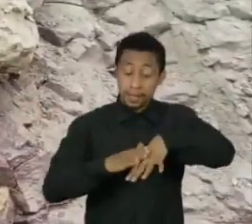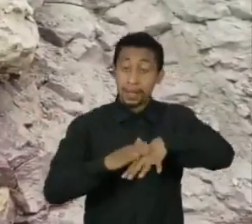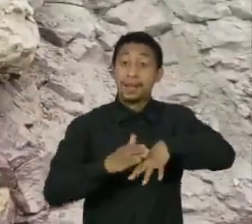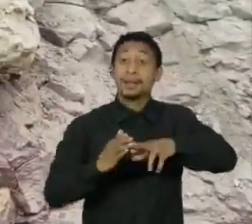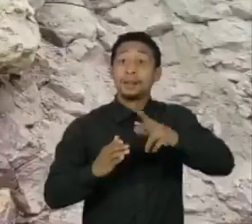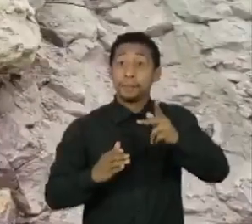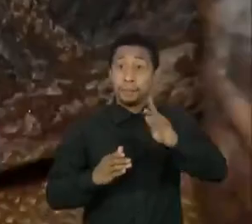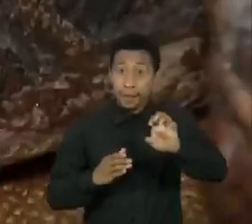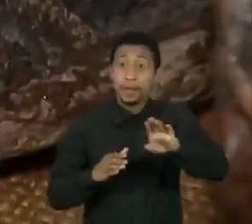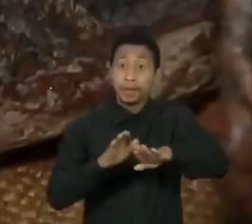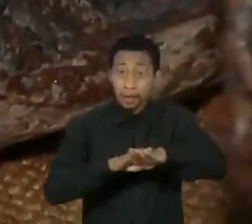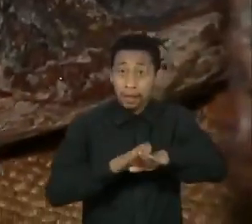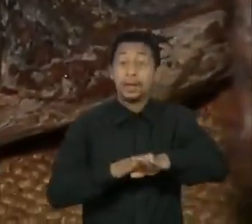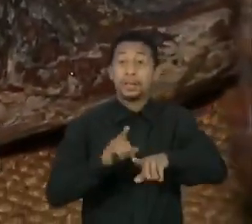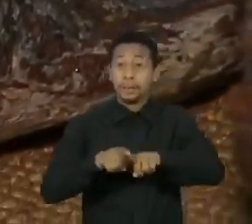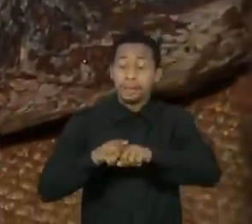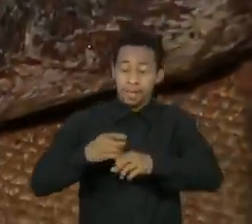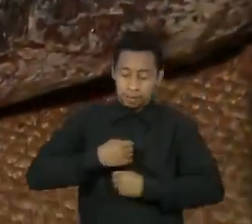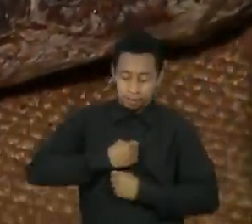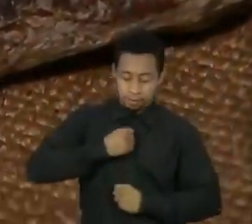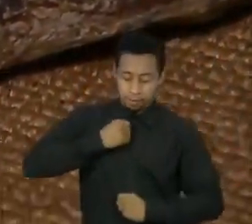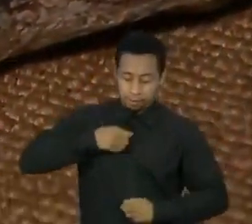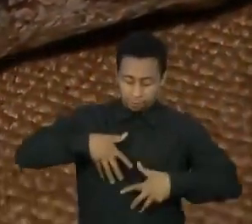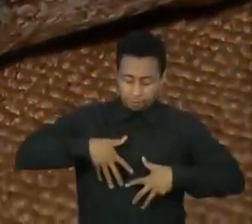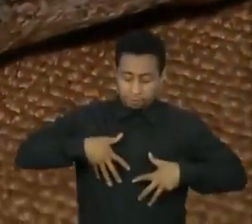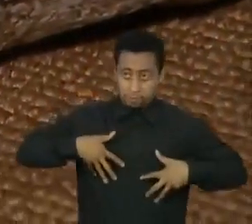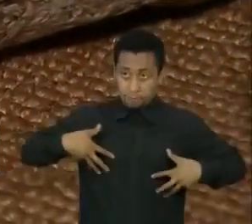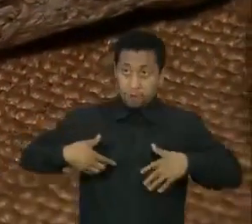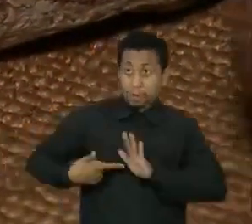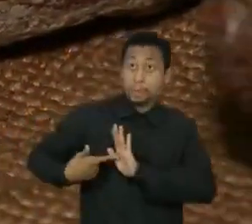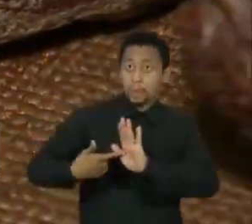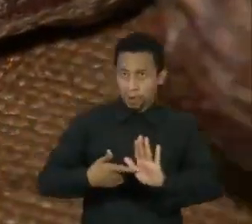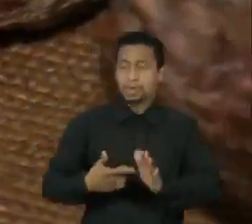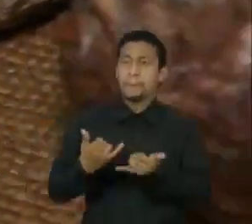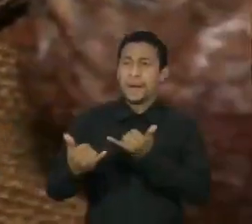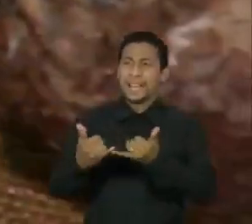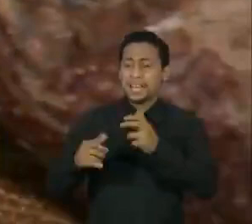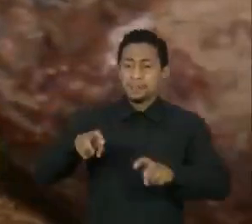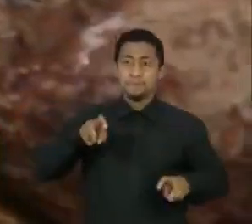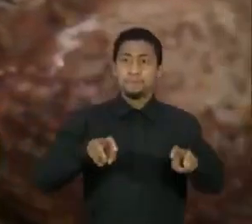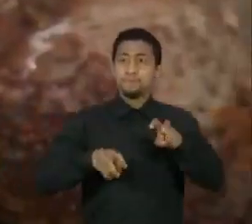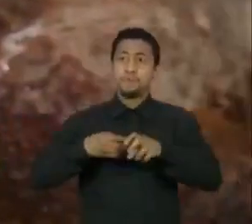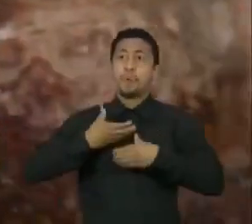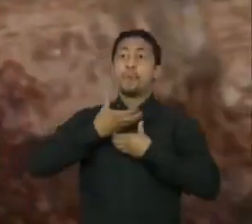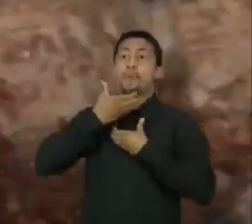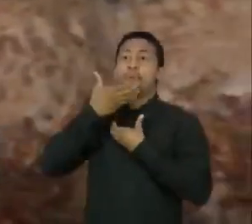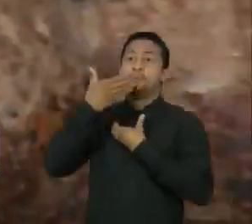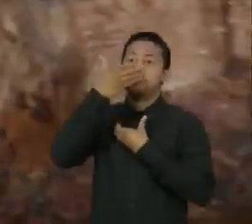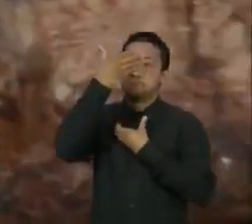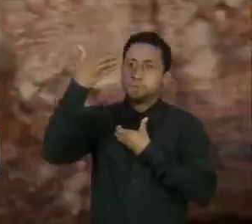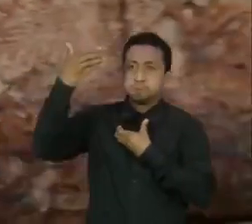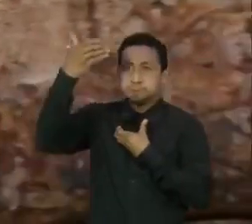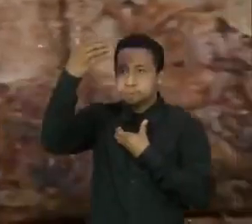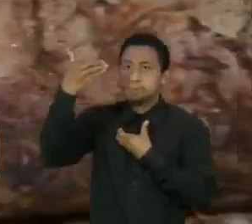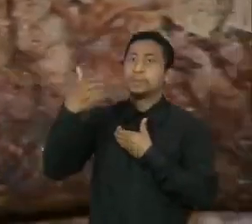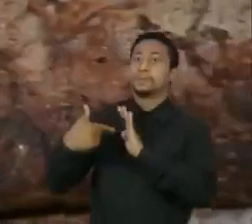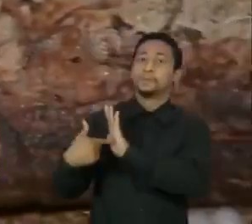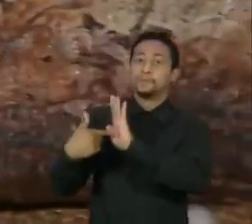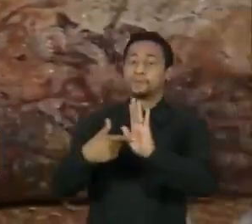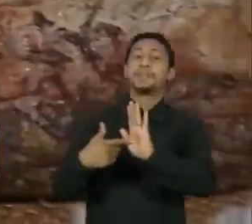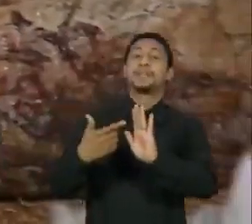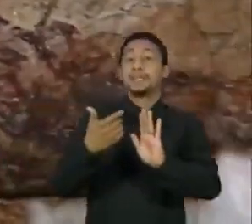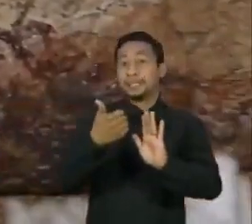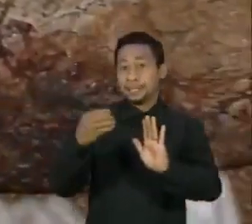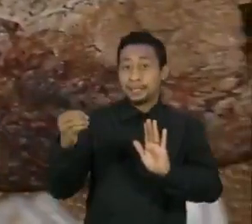vértebras do dinossauro. A suspeita é que se trate de um titanossauro, um gigante pescoçudo e herbívoro que viveu há cerca de 100